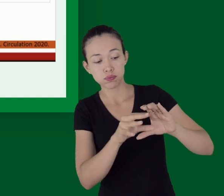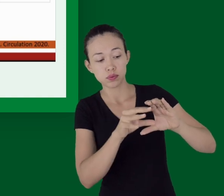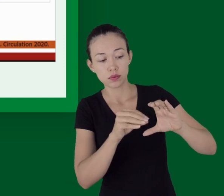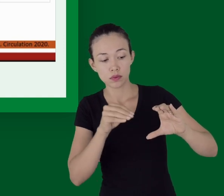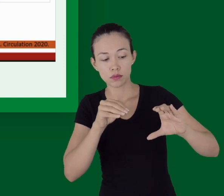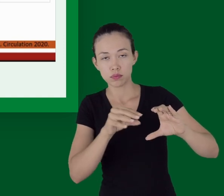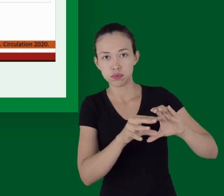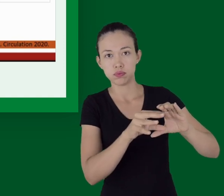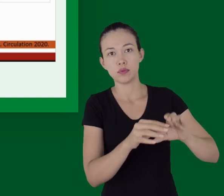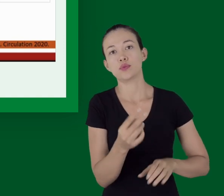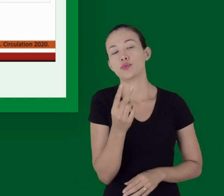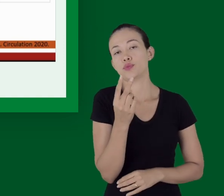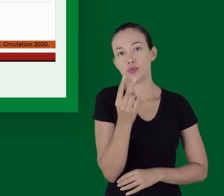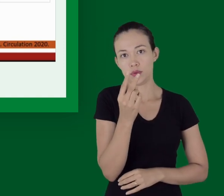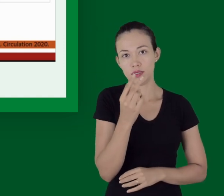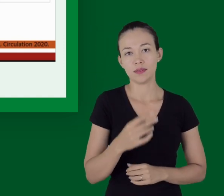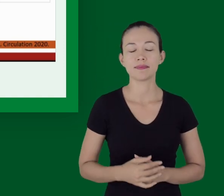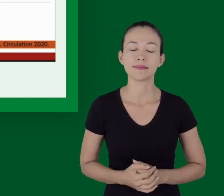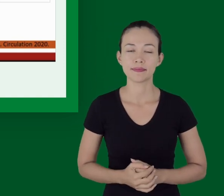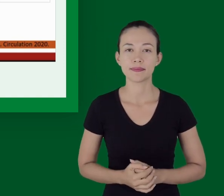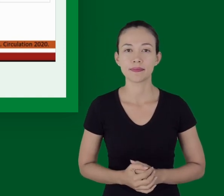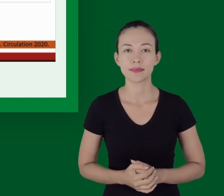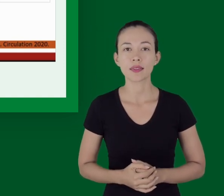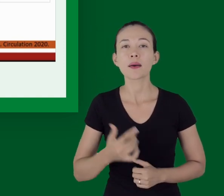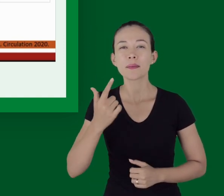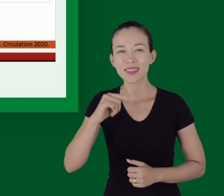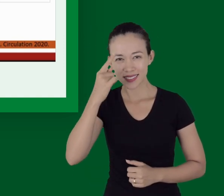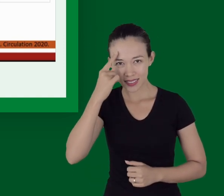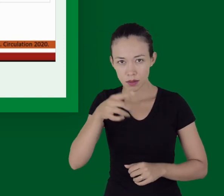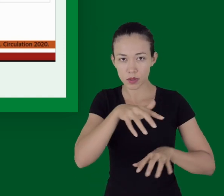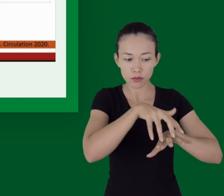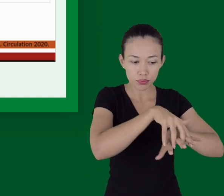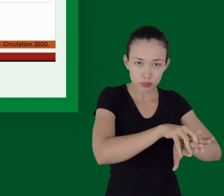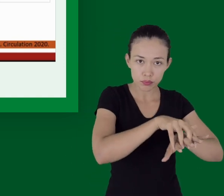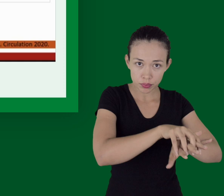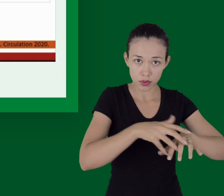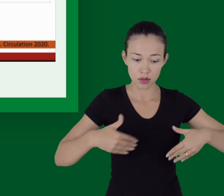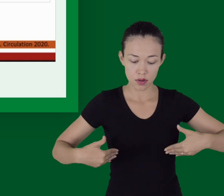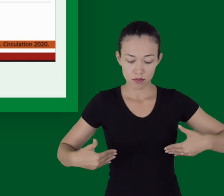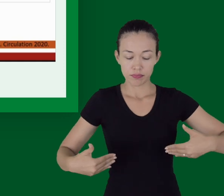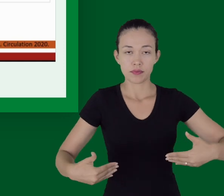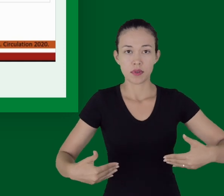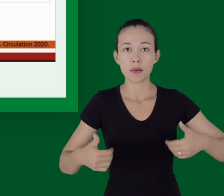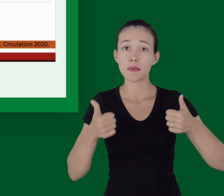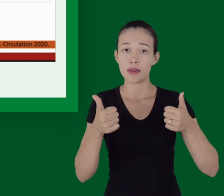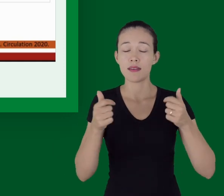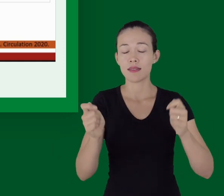30 compressões, cada respiração administrada em um segundo, provocando a elevação visível do tórax.